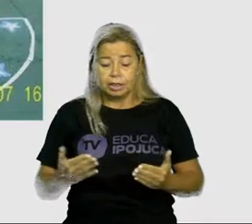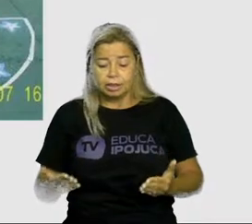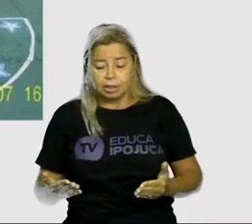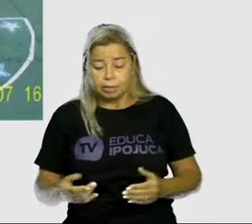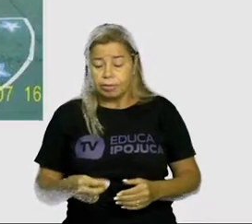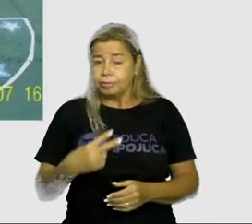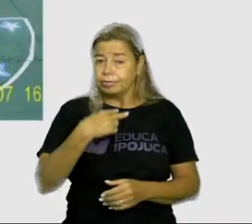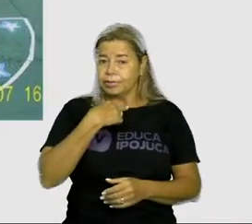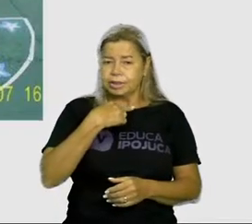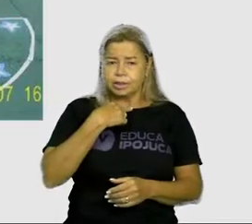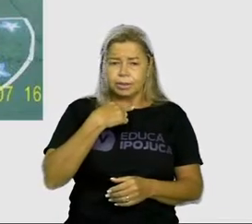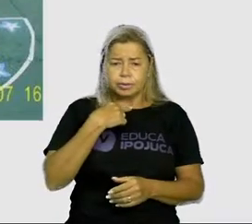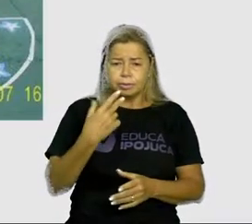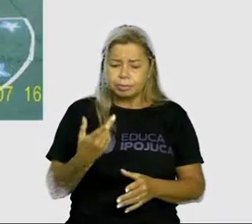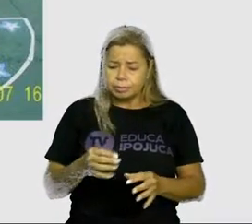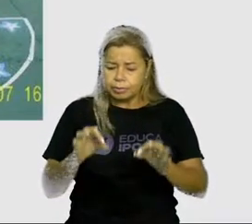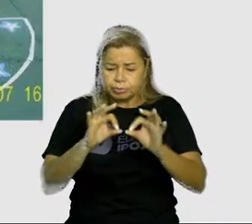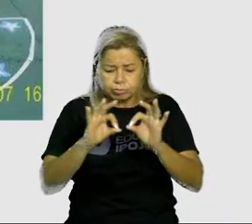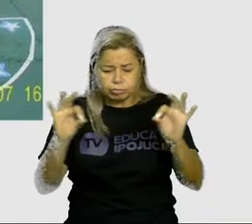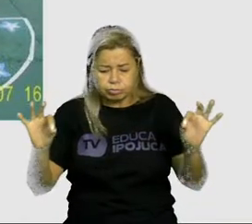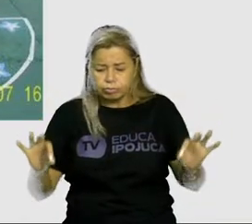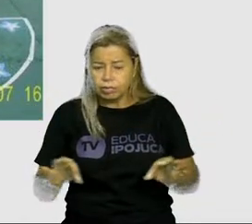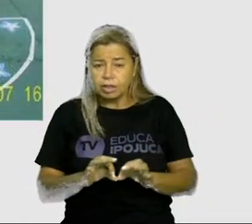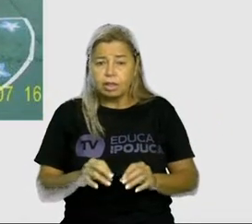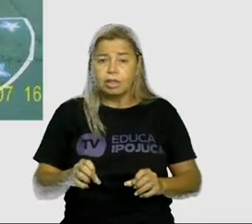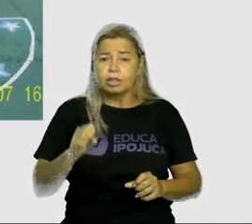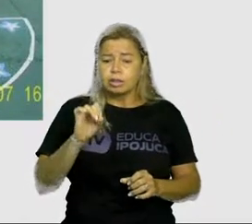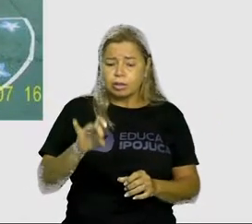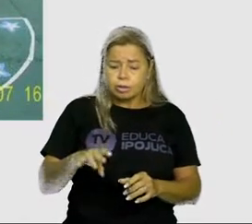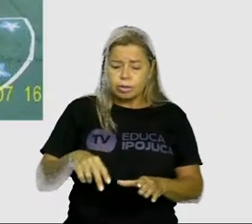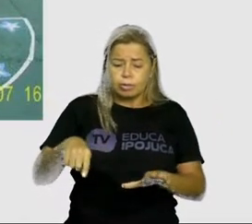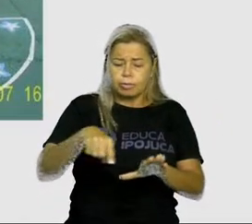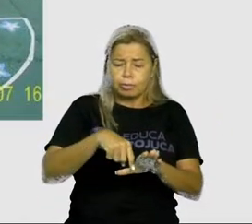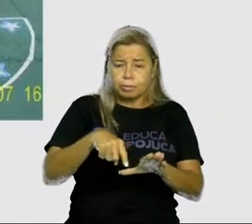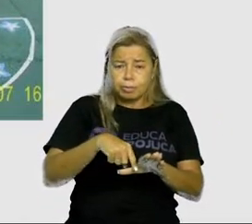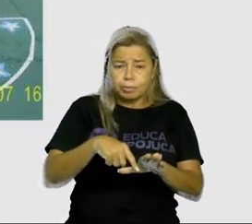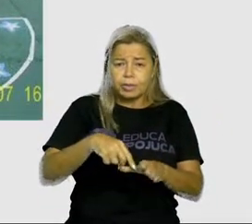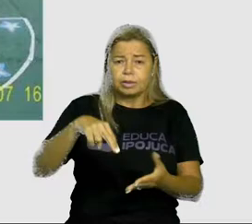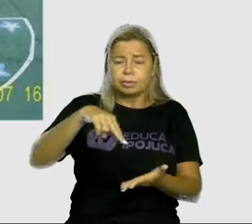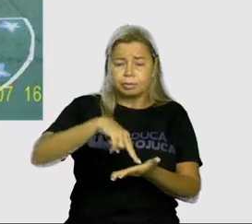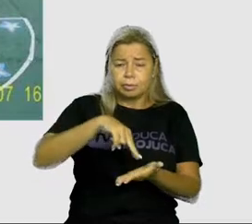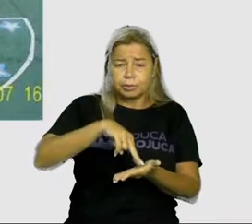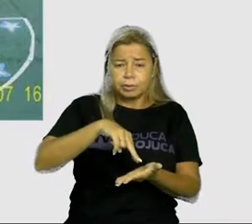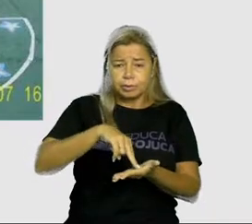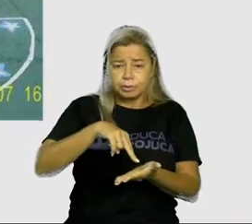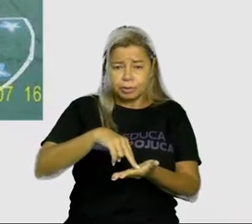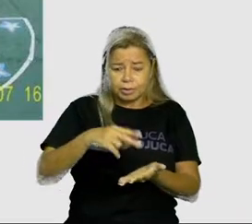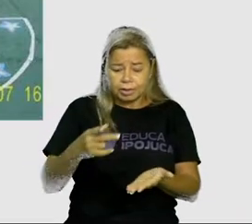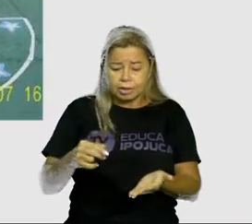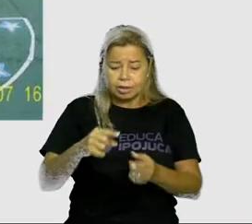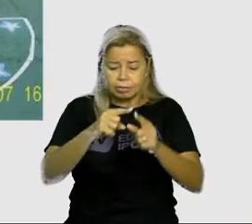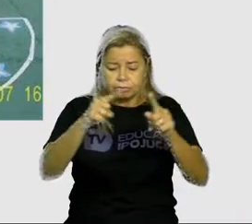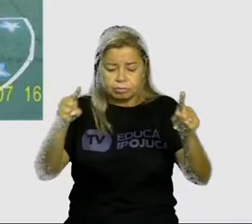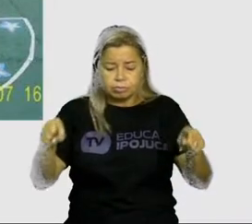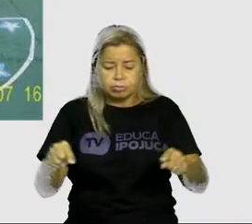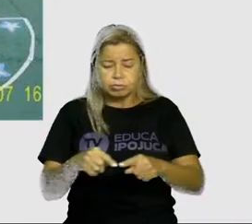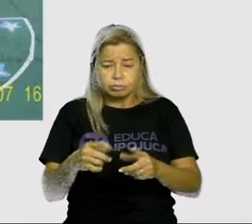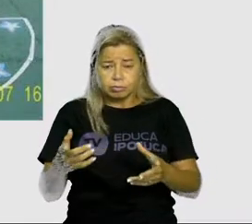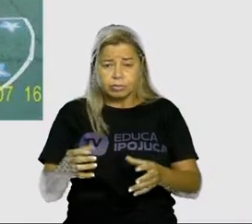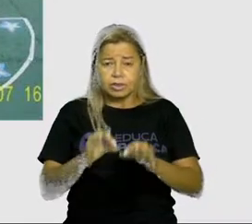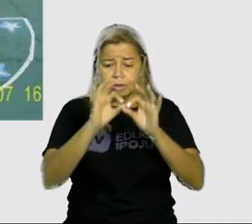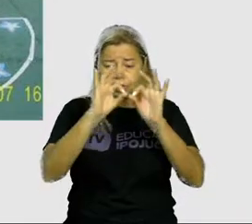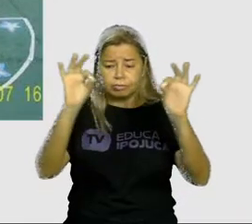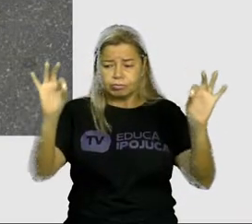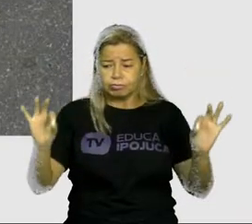linhas. Não pode pisar dentro da linha, só dentro da casinha. E aquela casa que tiver com a pedra, eu também passo do lado com o pé só e não